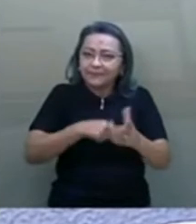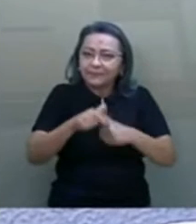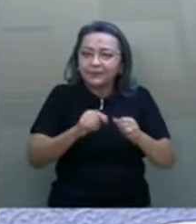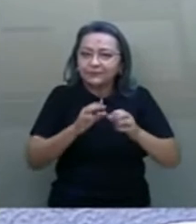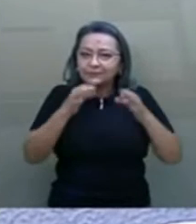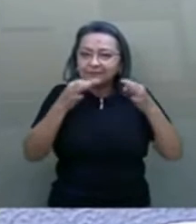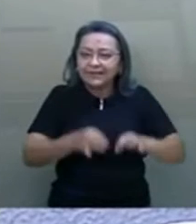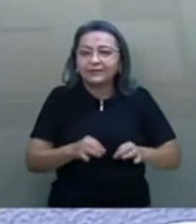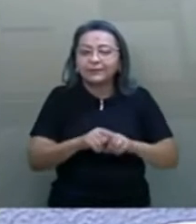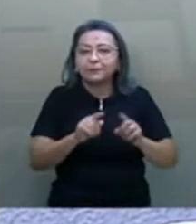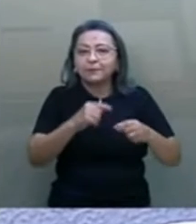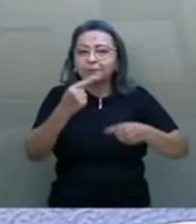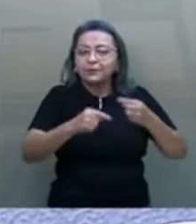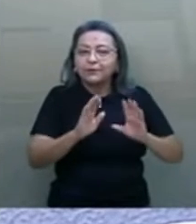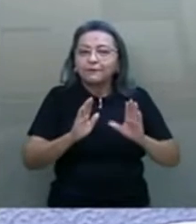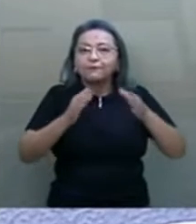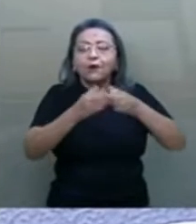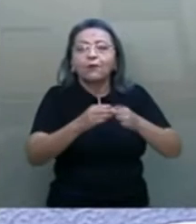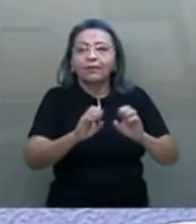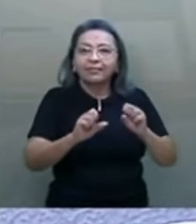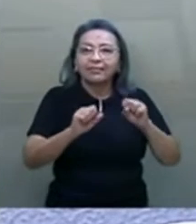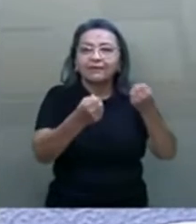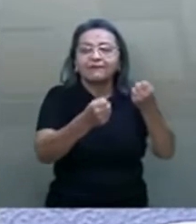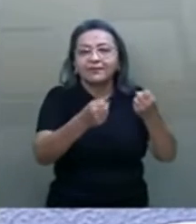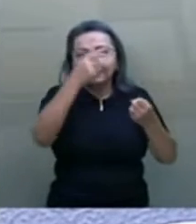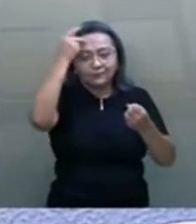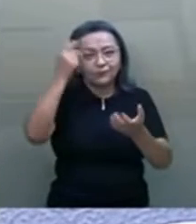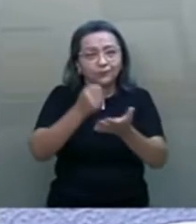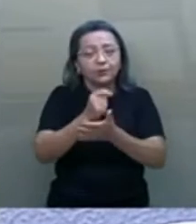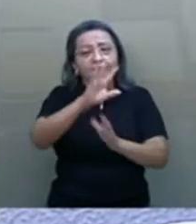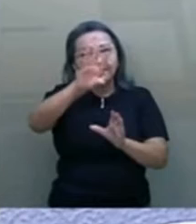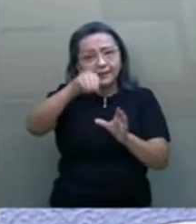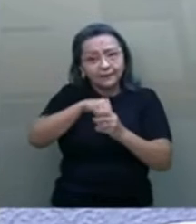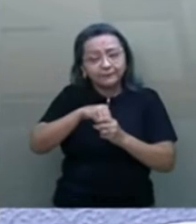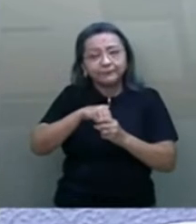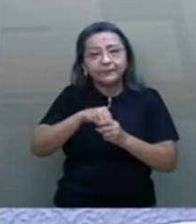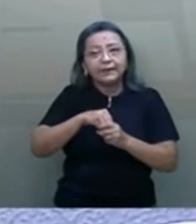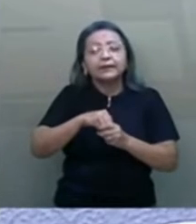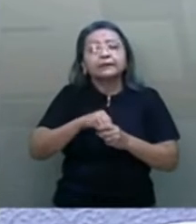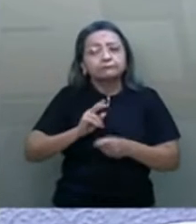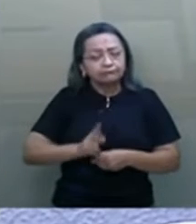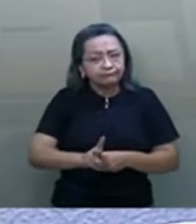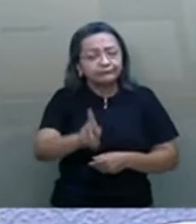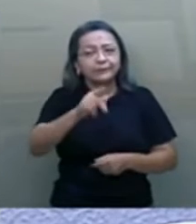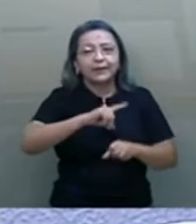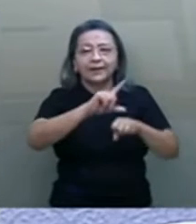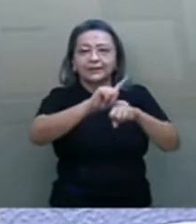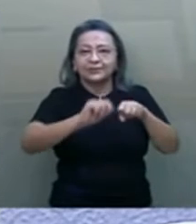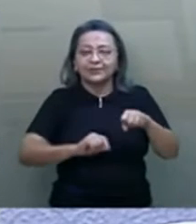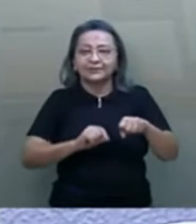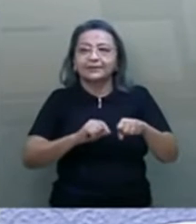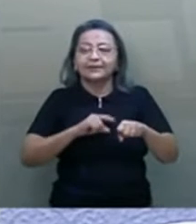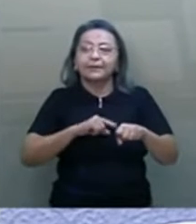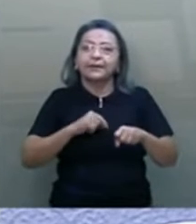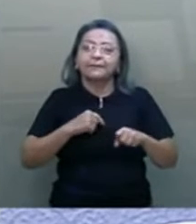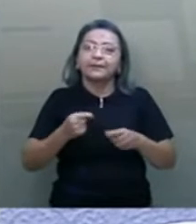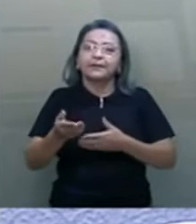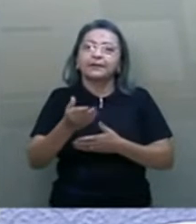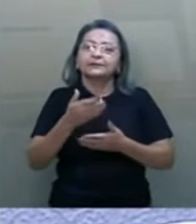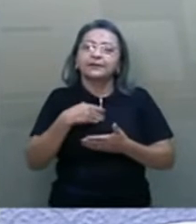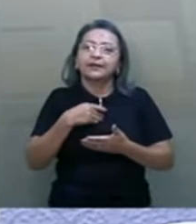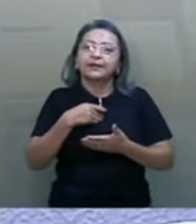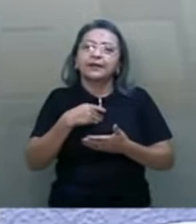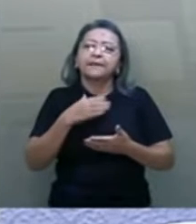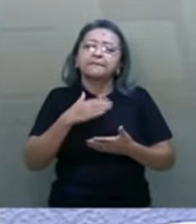voltada à defesa dos consumidores e que vai ser incorporada e seguida fortemente pela agência. Encaminho minha fala para o final,